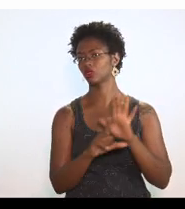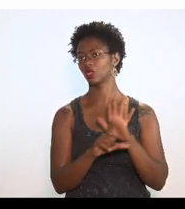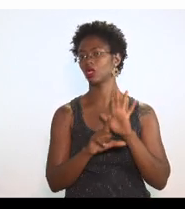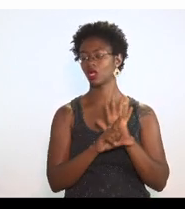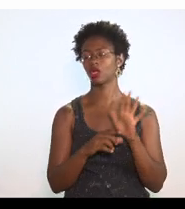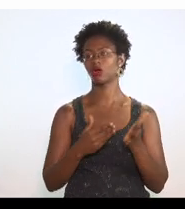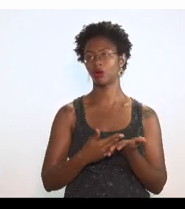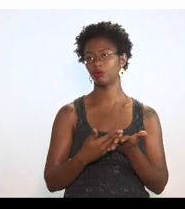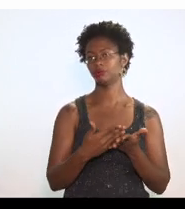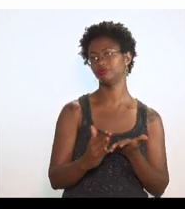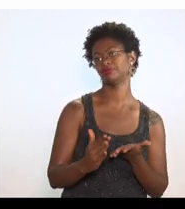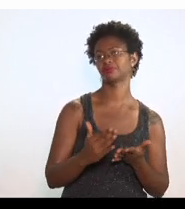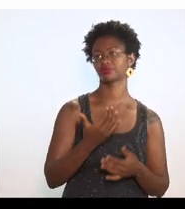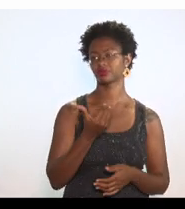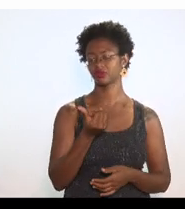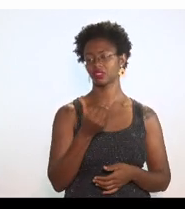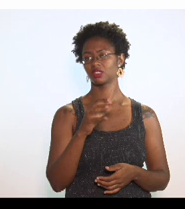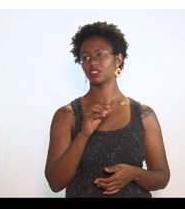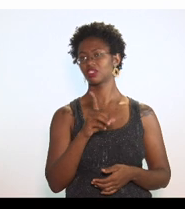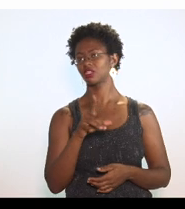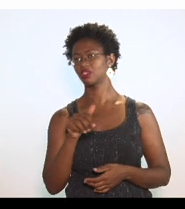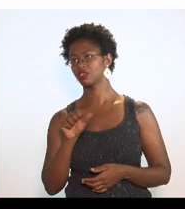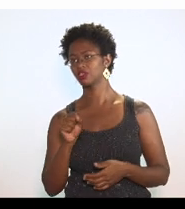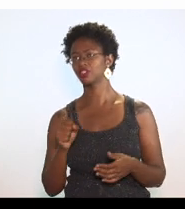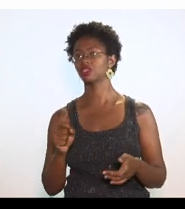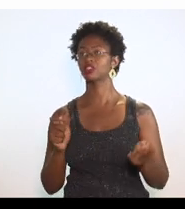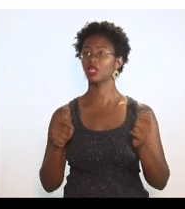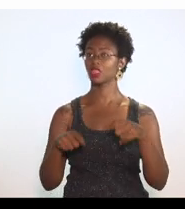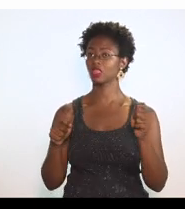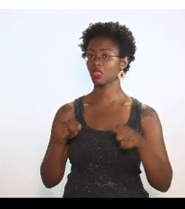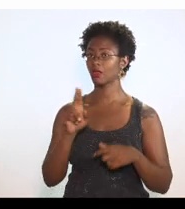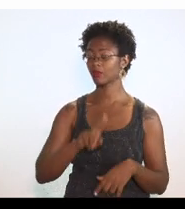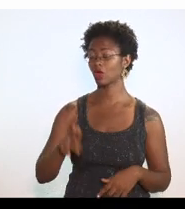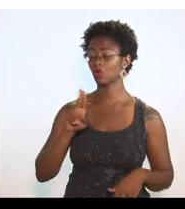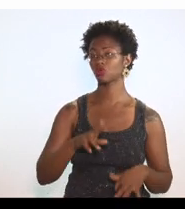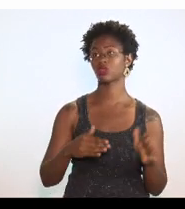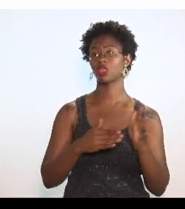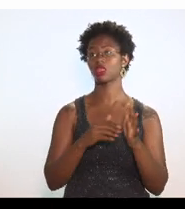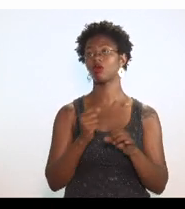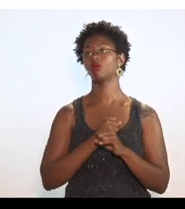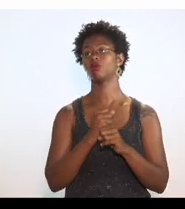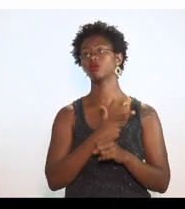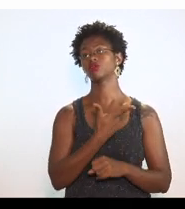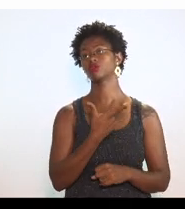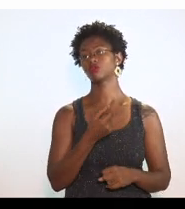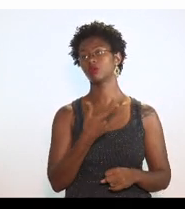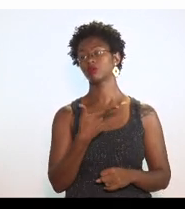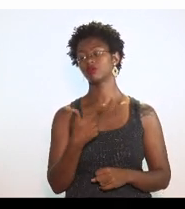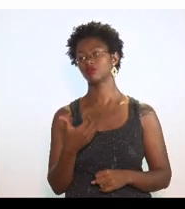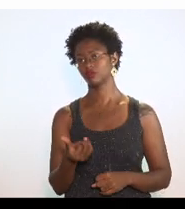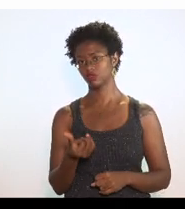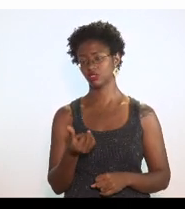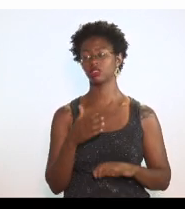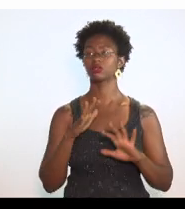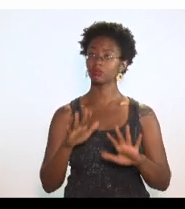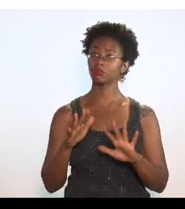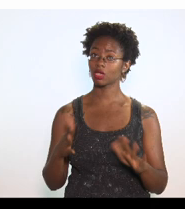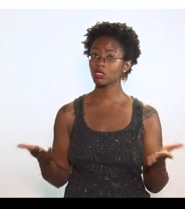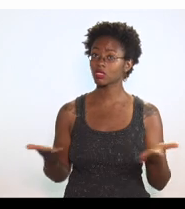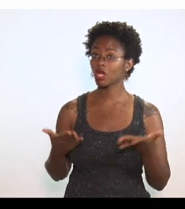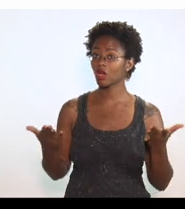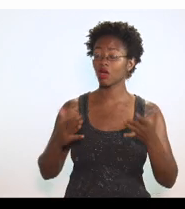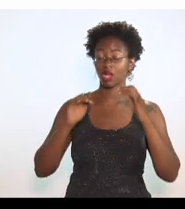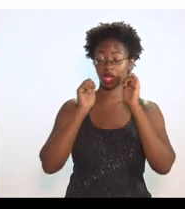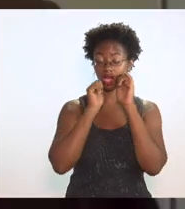60 dias com validade até 2026. E aí o nosso ponto nisso é, a partir do momento que a Assembleia Legislativa